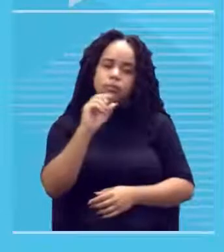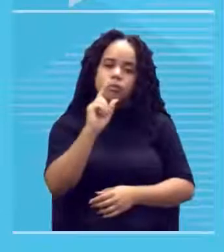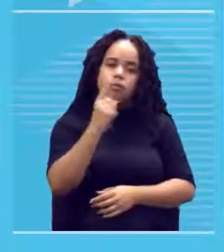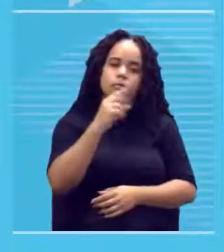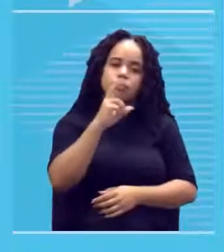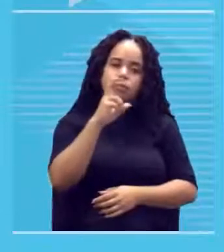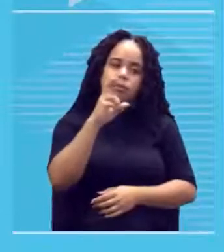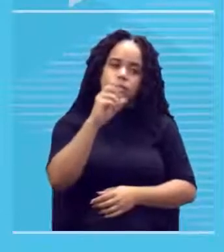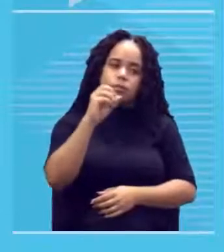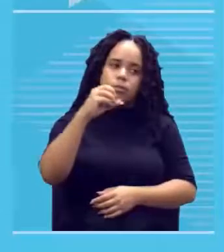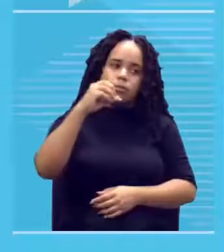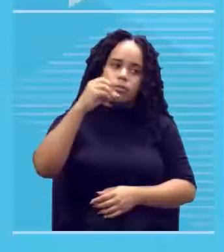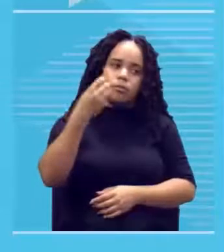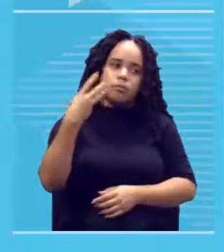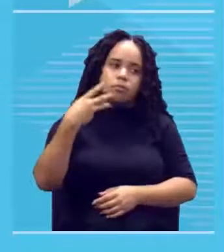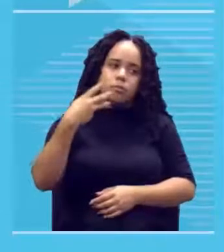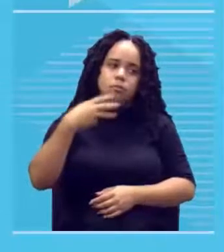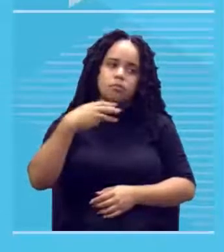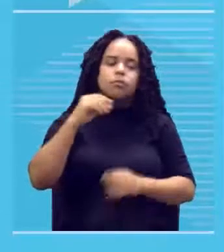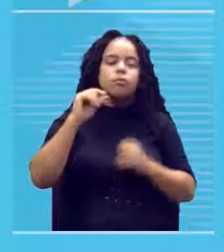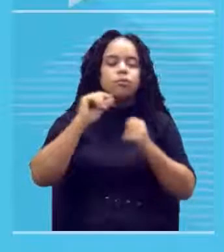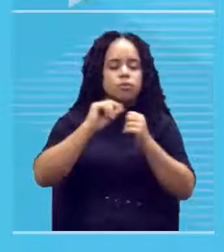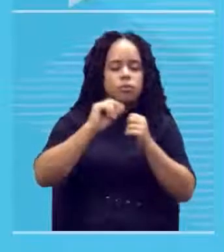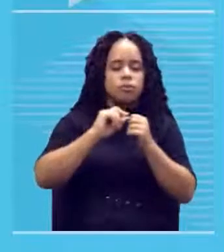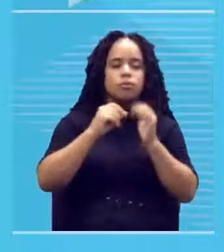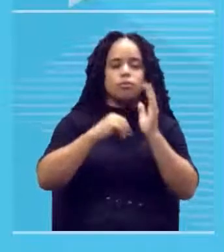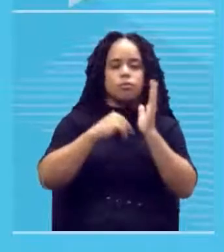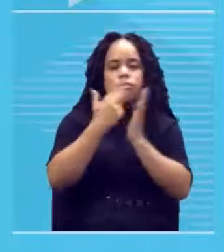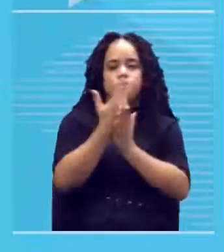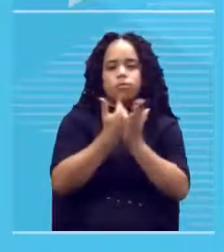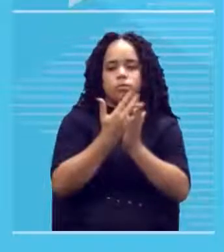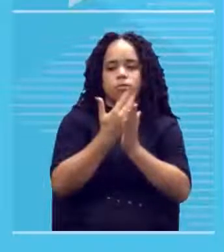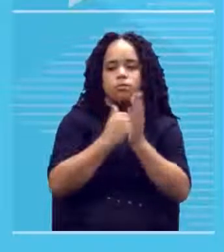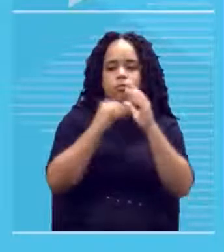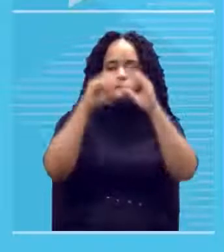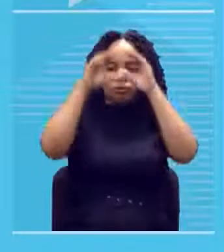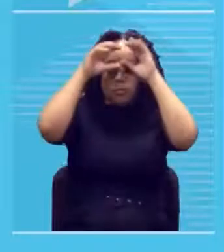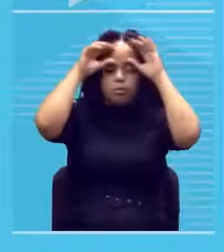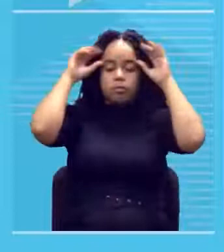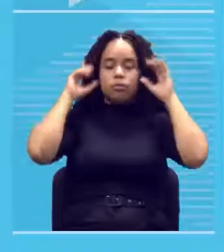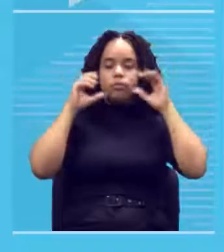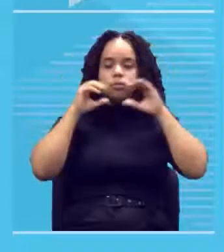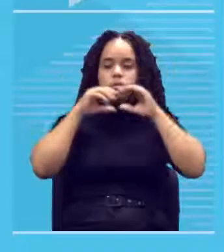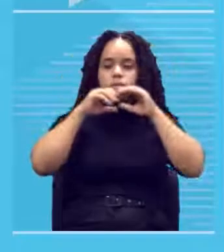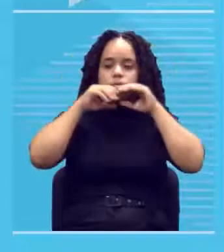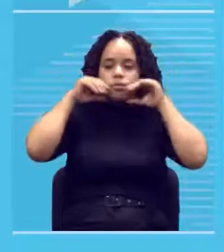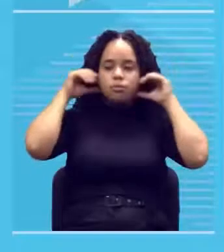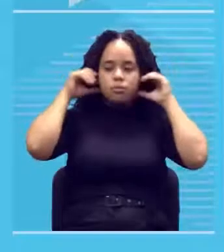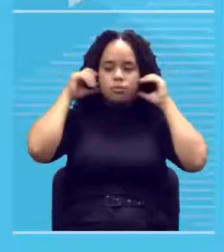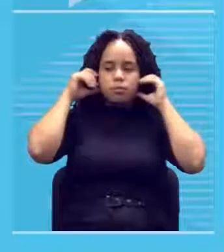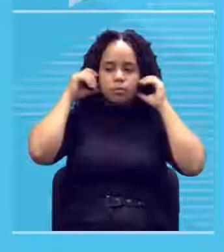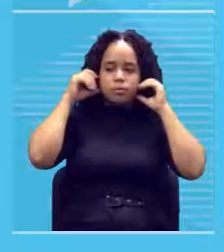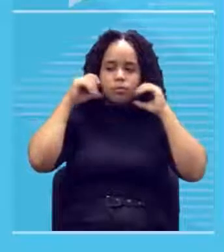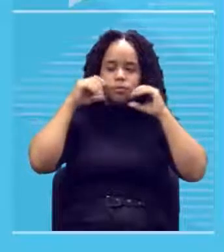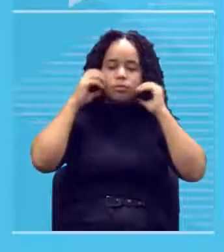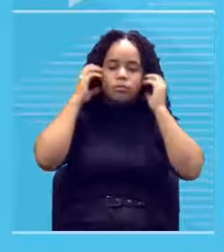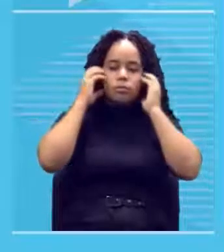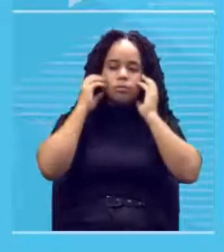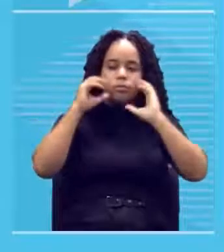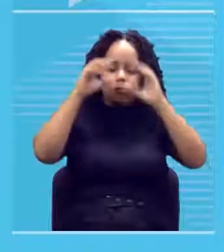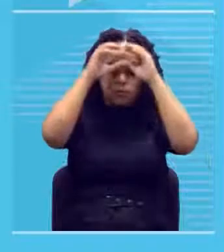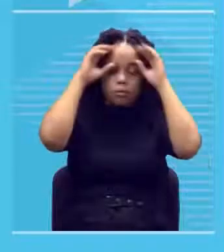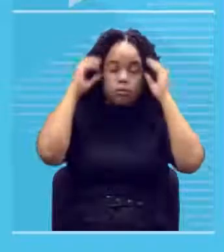Da Vinci fez essa esse retrato para a Lisa Gerardini a esposa do comerciante fiorentino